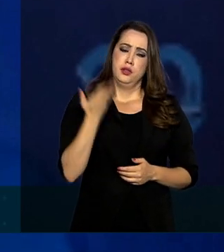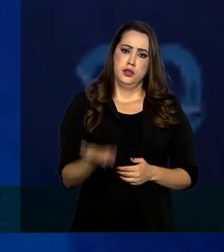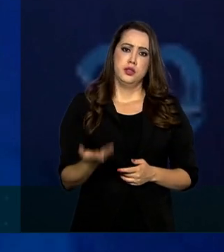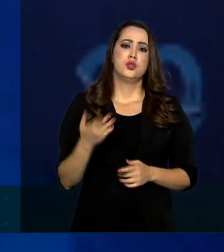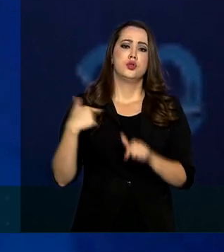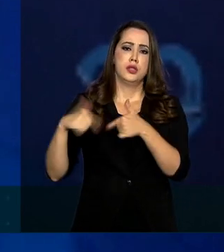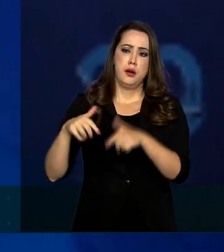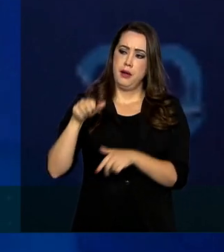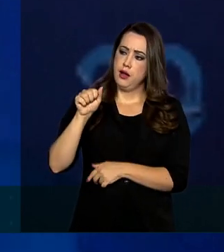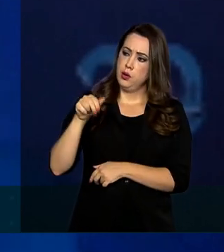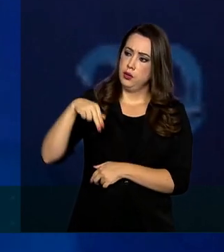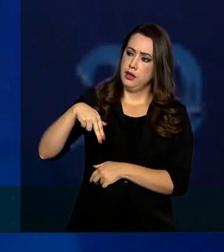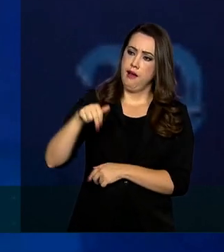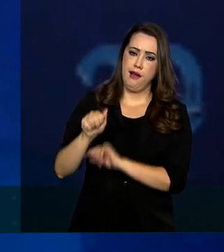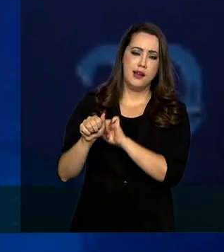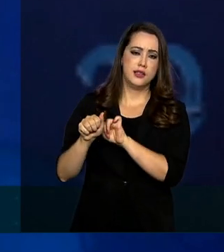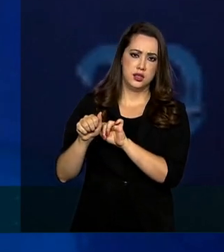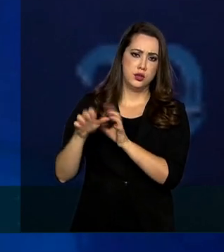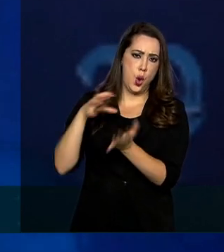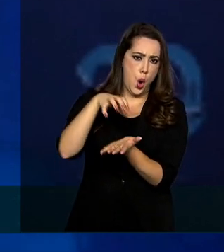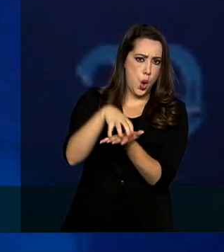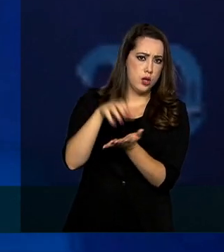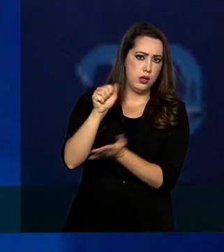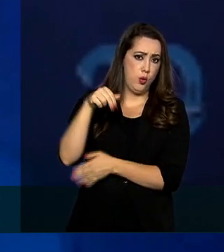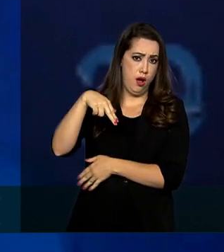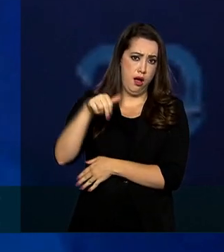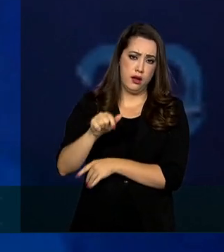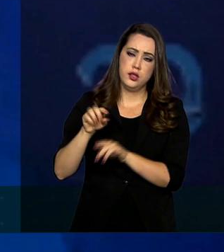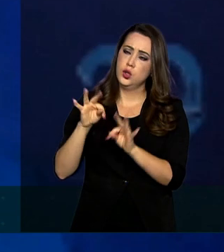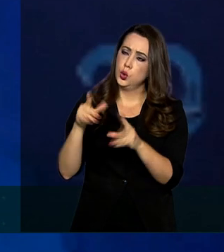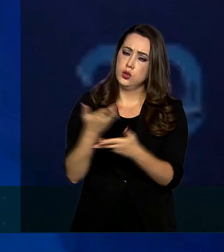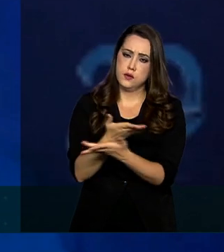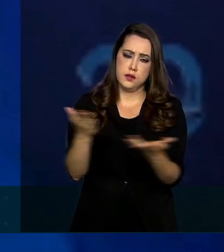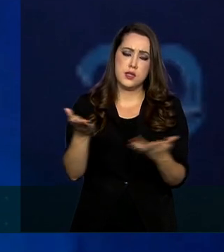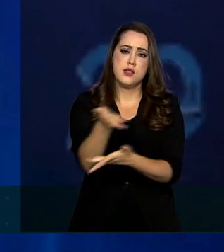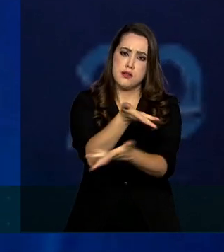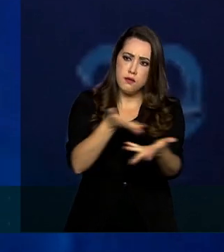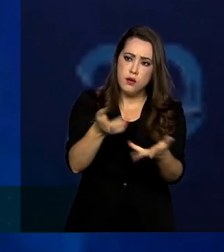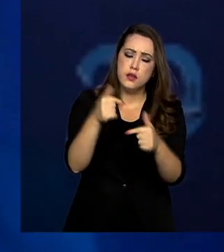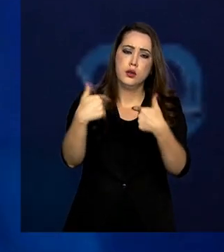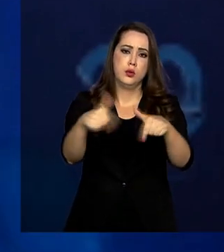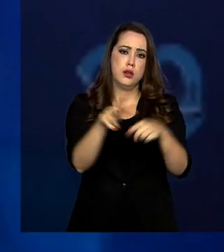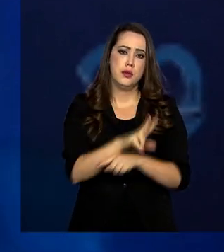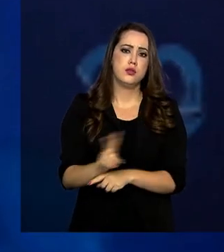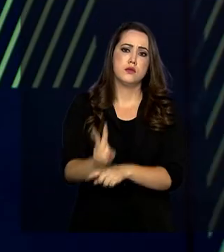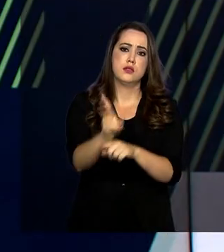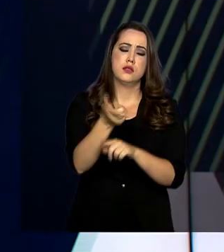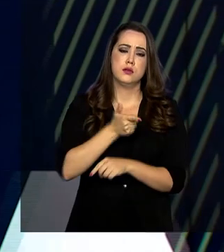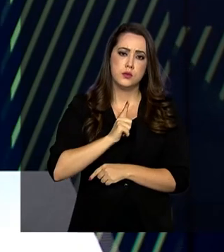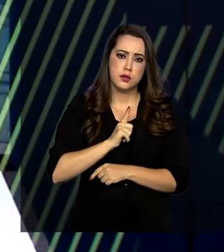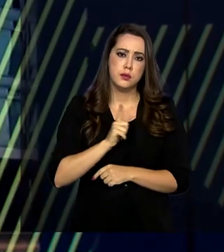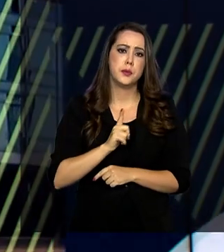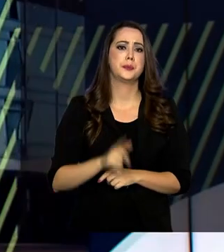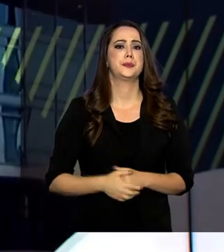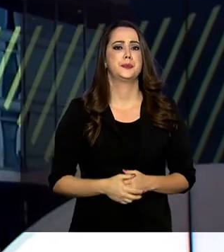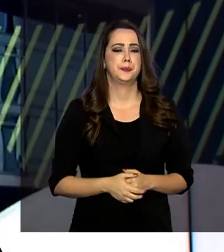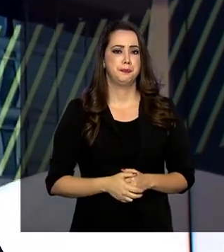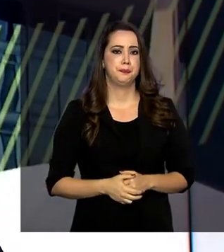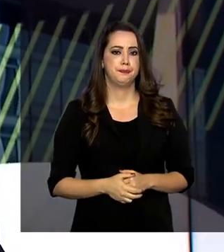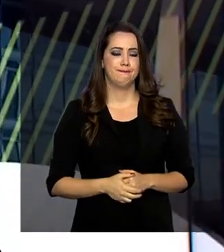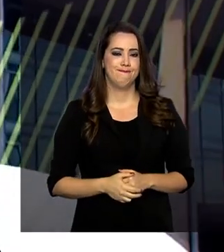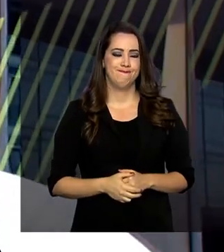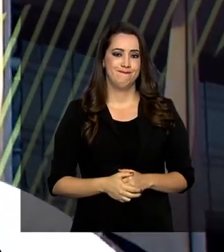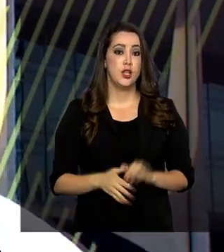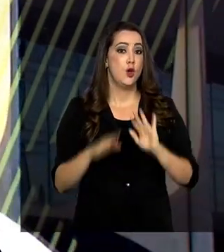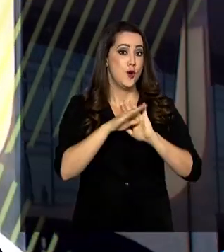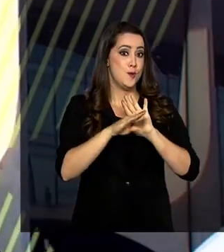Ana tem, mas que todos vocês envolvidos na fiscalização têm. E o programa